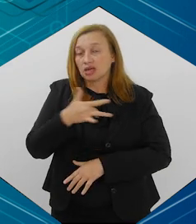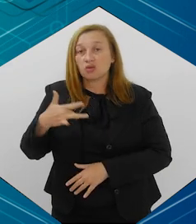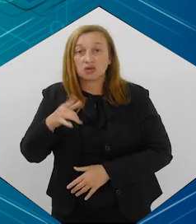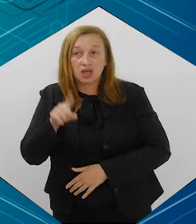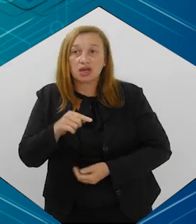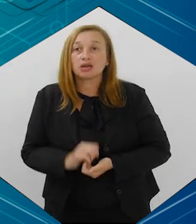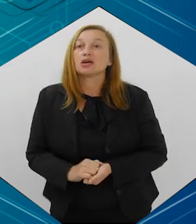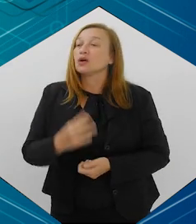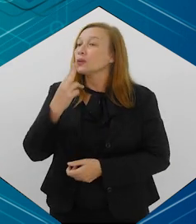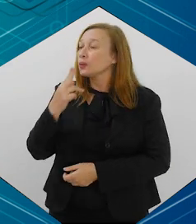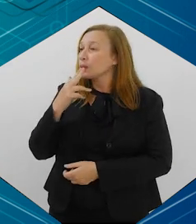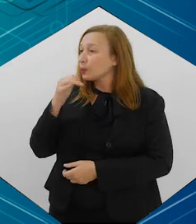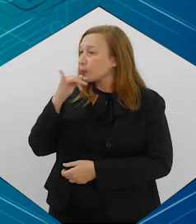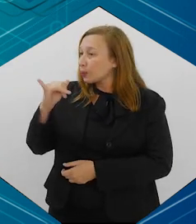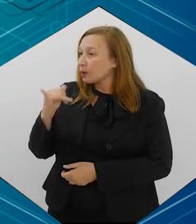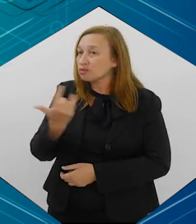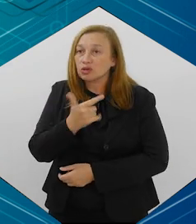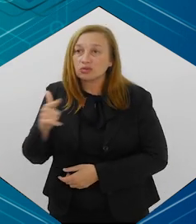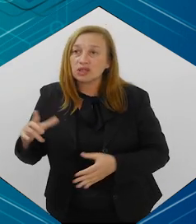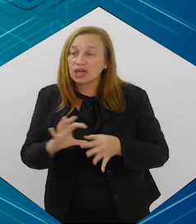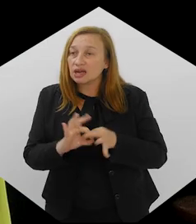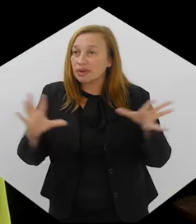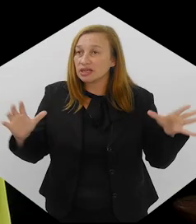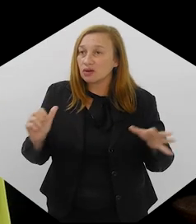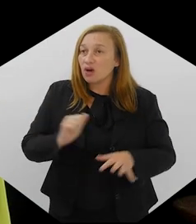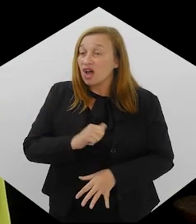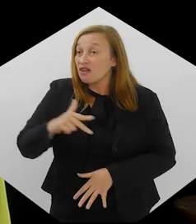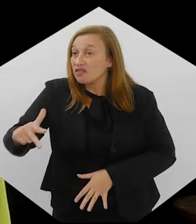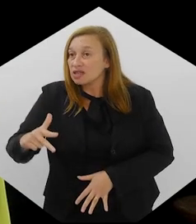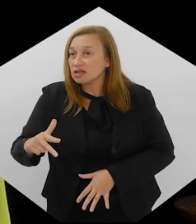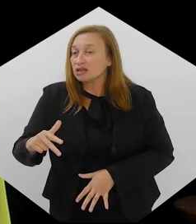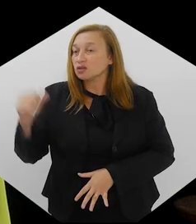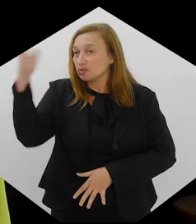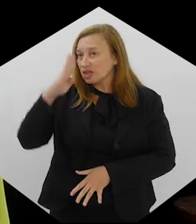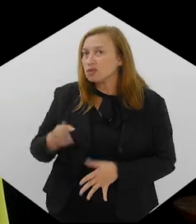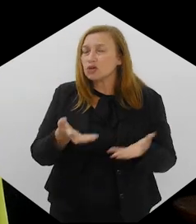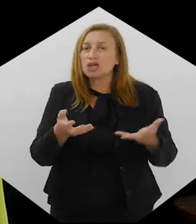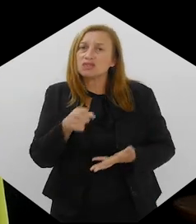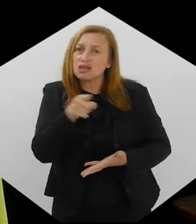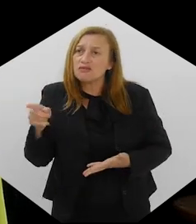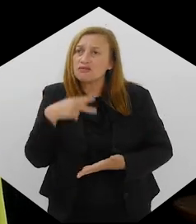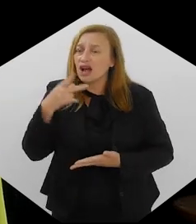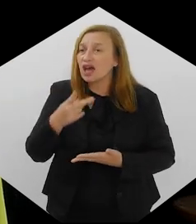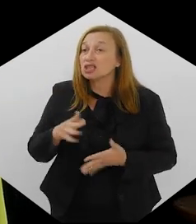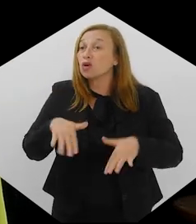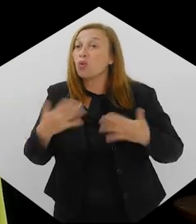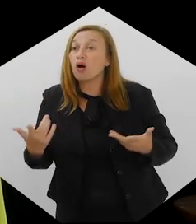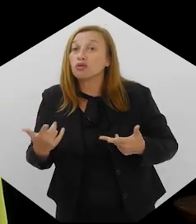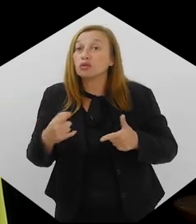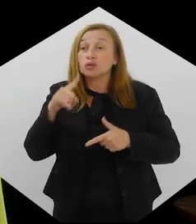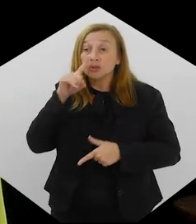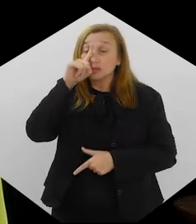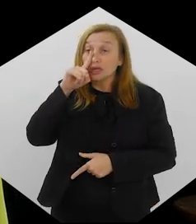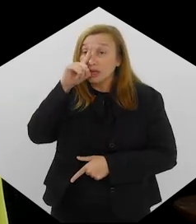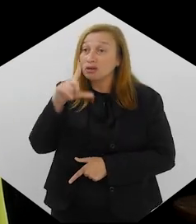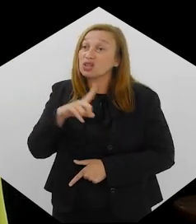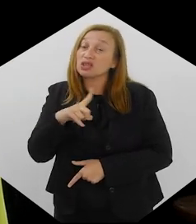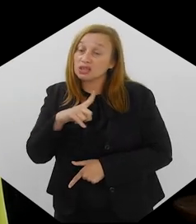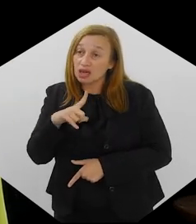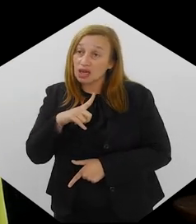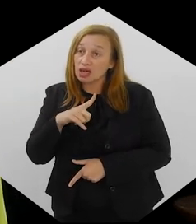saúde, né? Pois é, os cigarros eletrônicos, eles não têm autorização da Anvisa aqui no Brasil, né? queria que você falasse para a gente também quais são os riscos